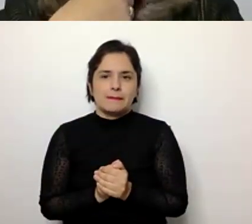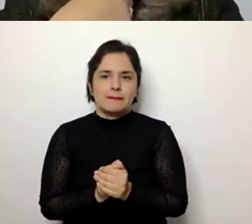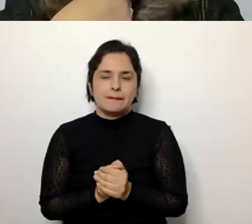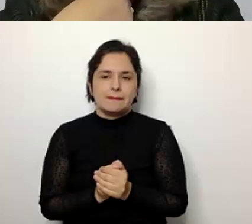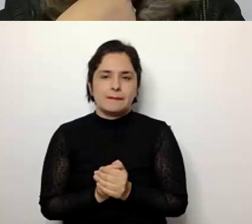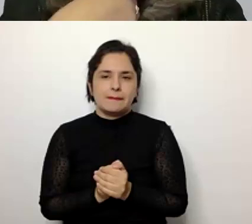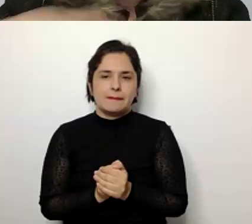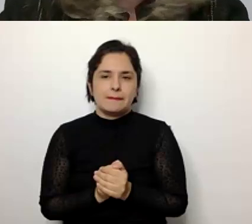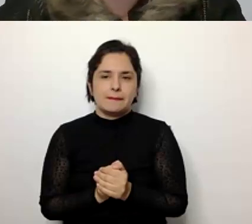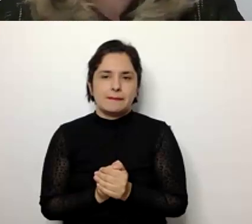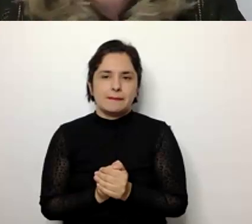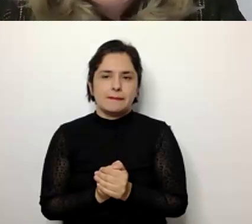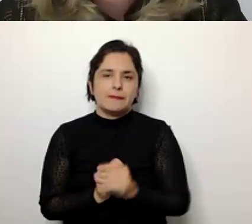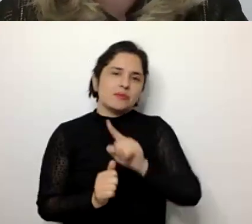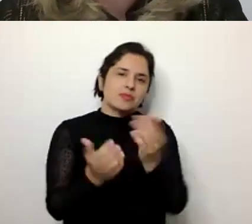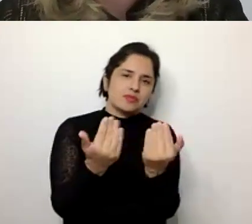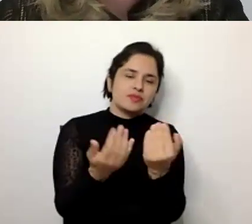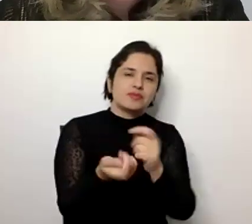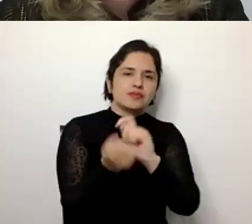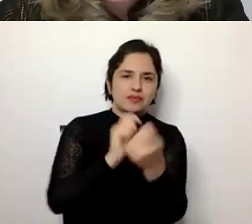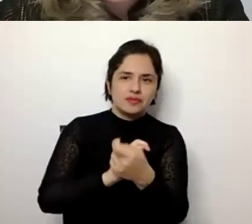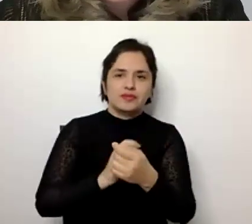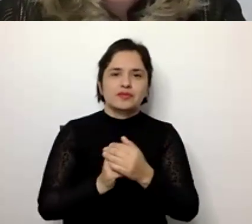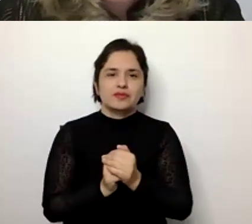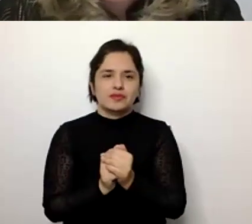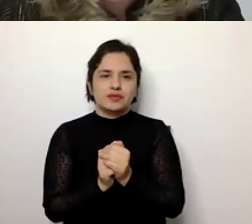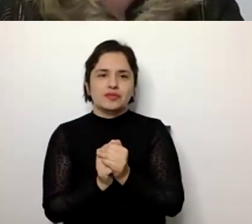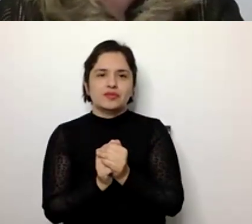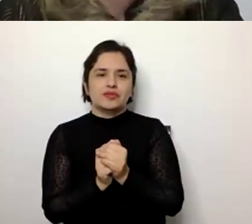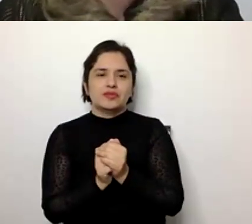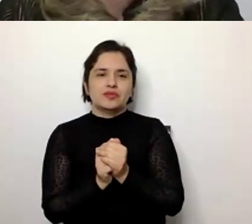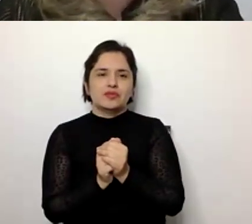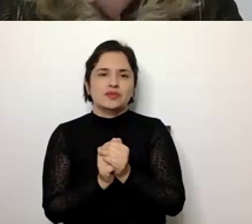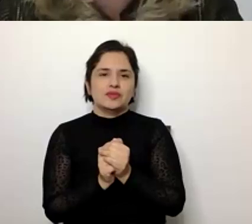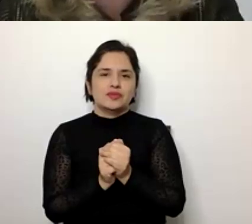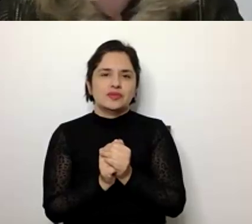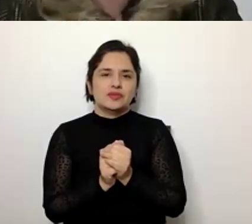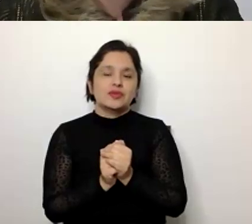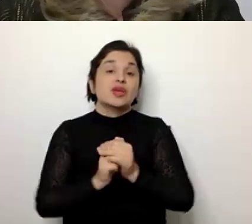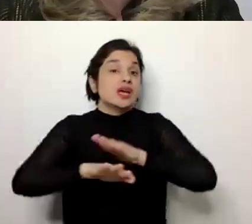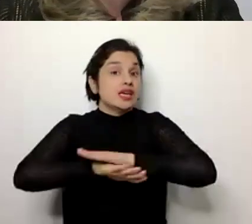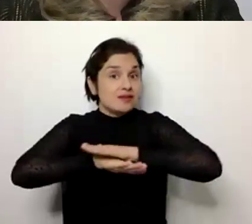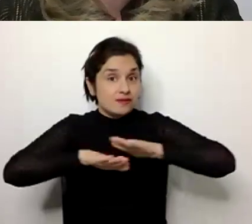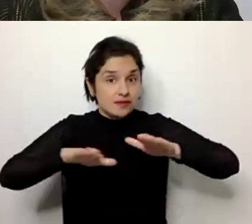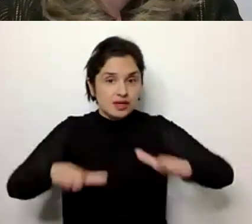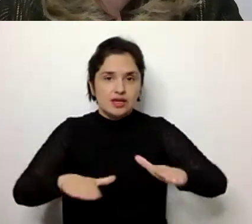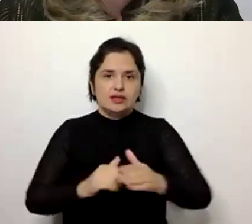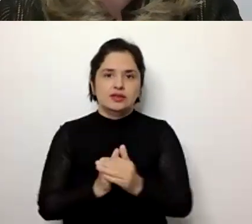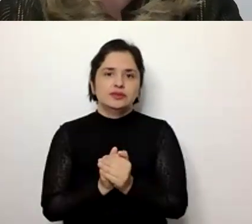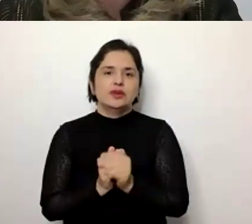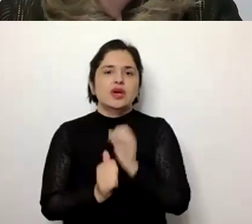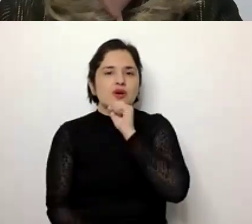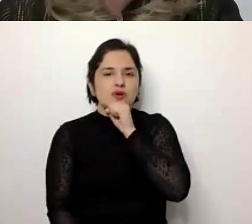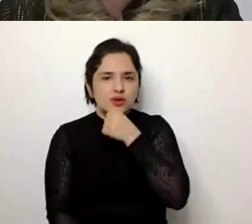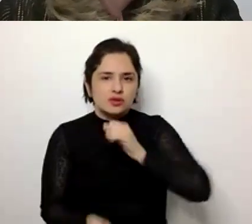Não precisa da tradução, não. Então, vou finalizar aqui. Então, finalizo, o envelhecimento